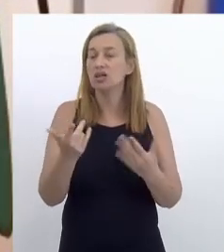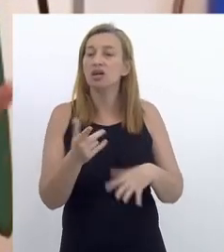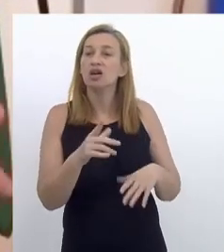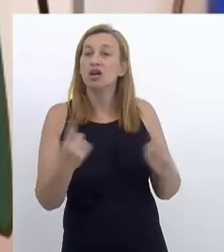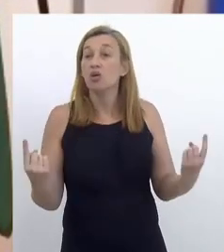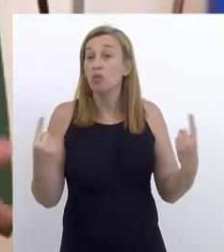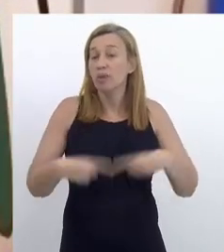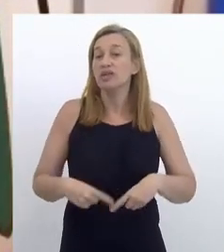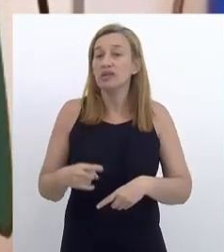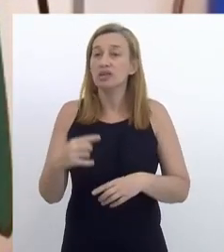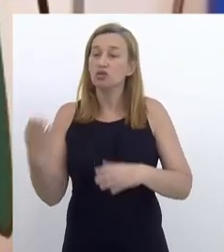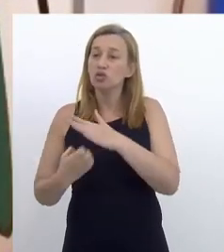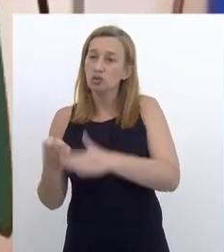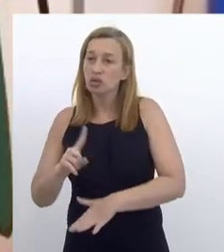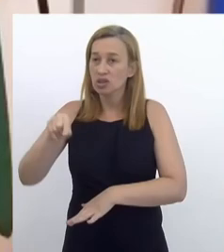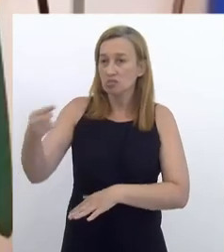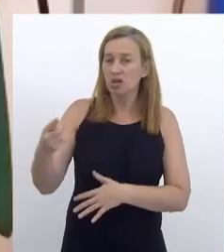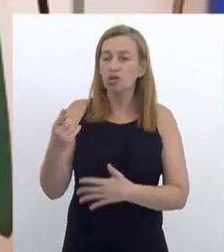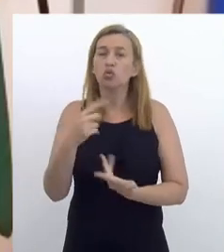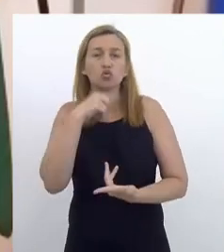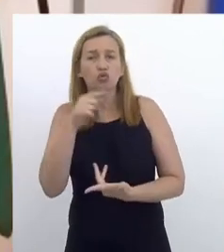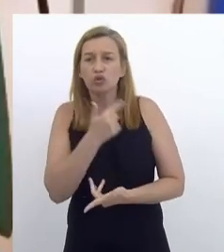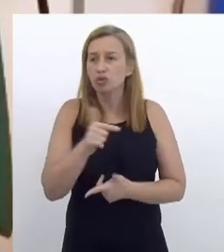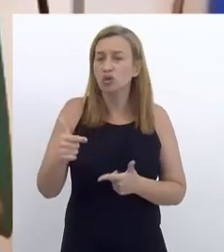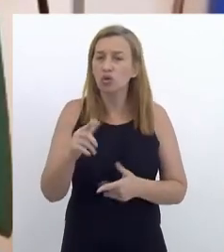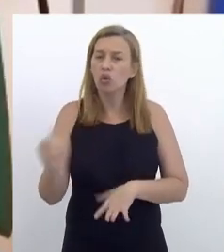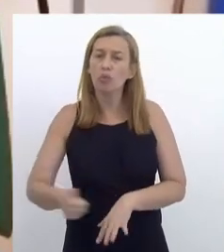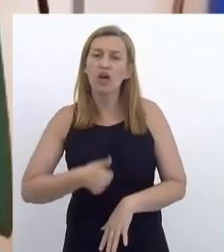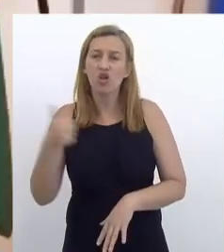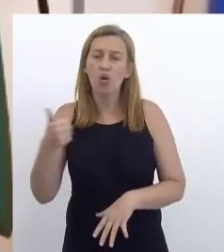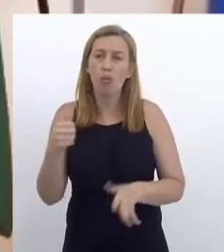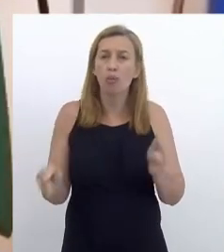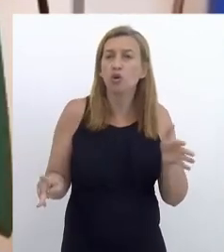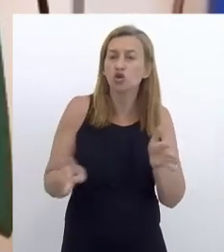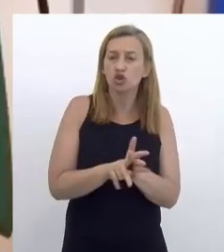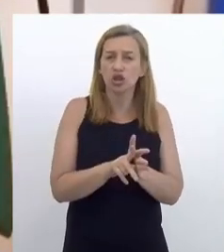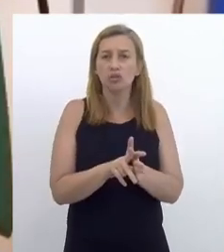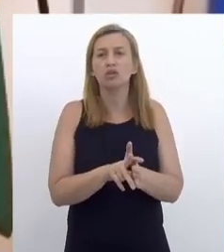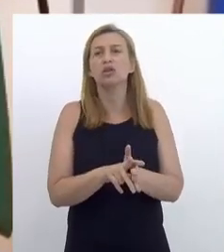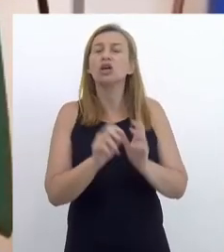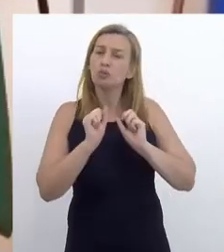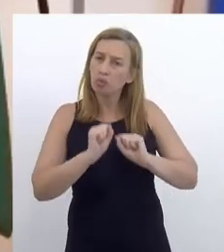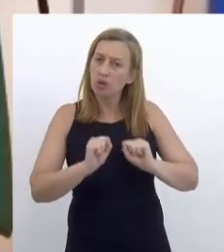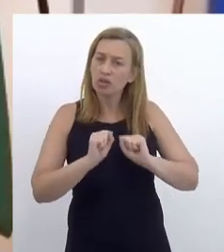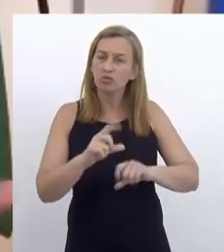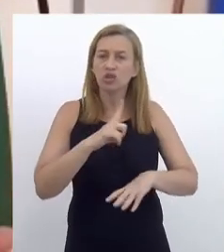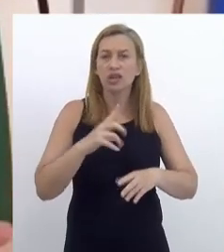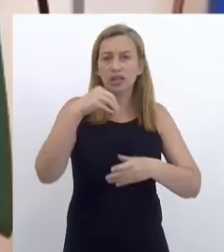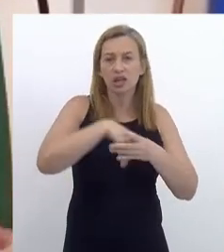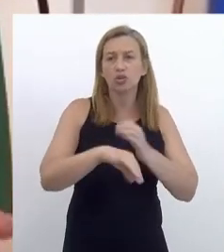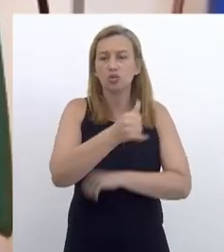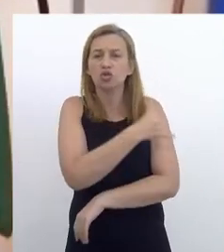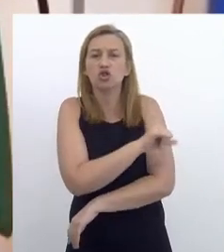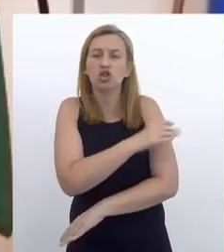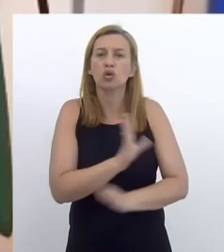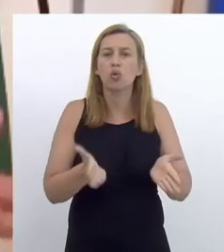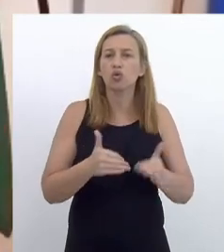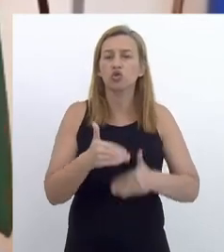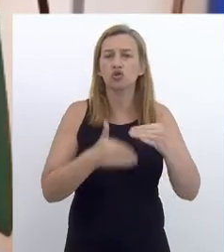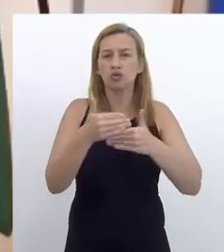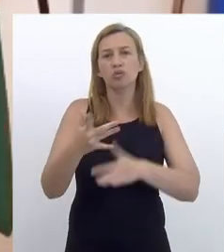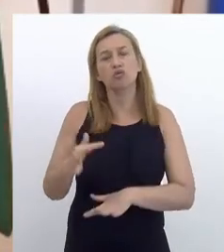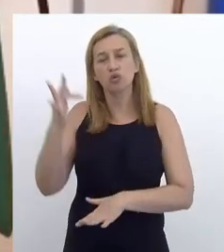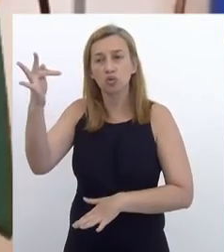no business, que é a Shell, a Cozã. Então, eu não tenho a mínima dúvida que esse é o melhor projeto que a gente pode ter no Rio de Janeiro, hoje, em